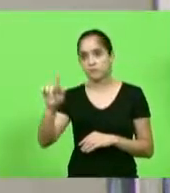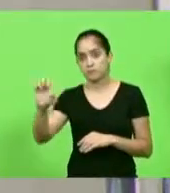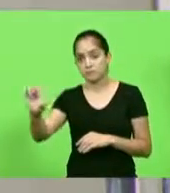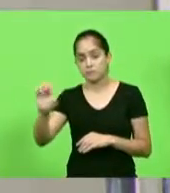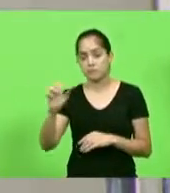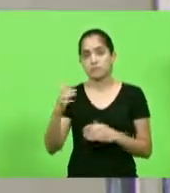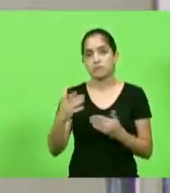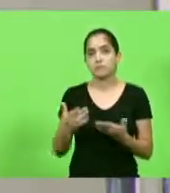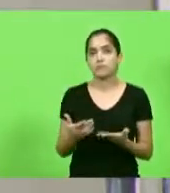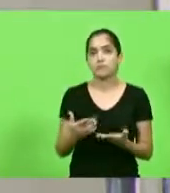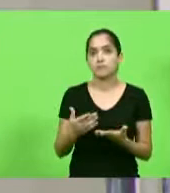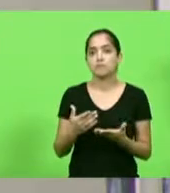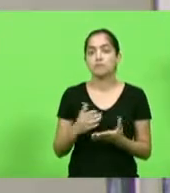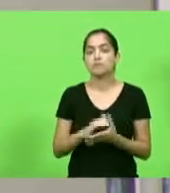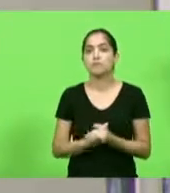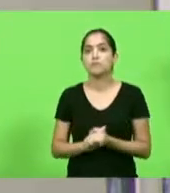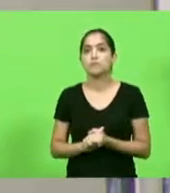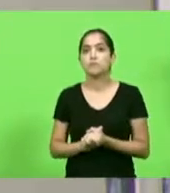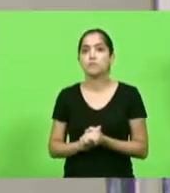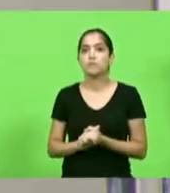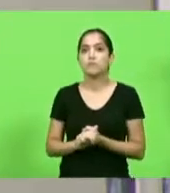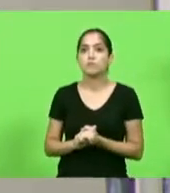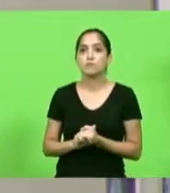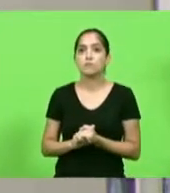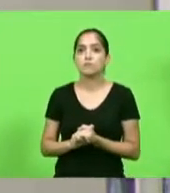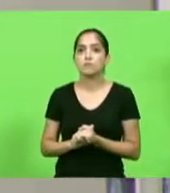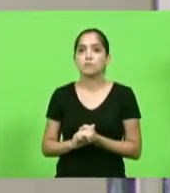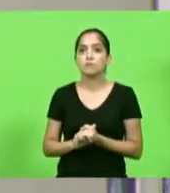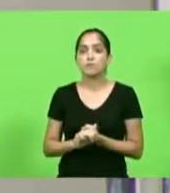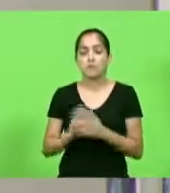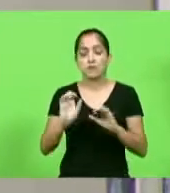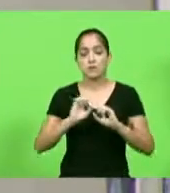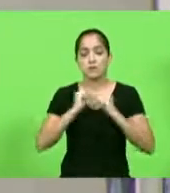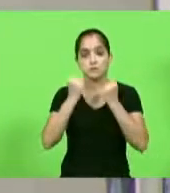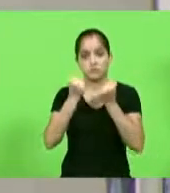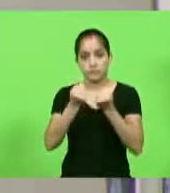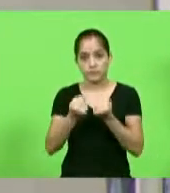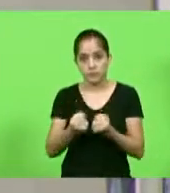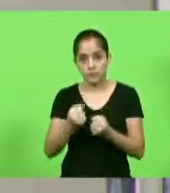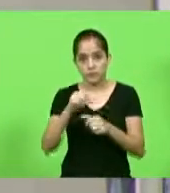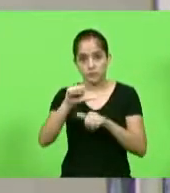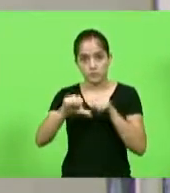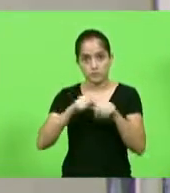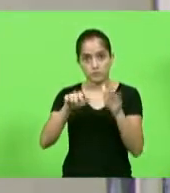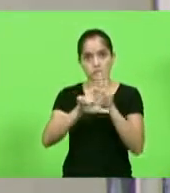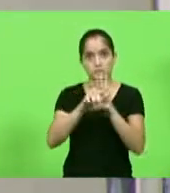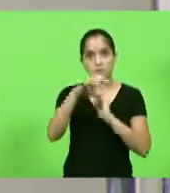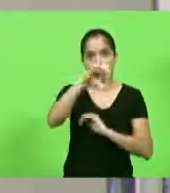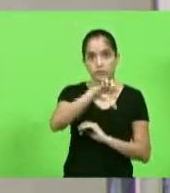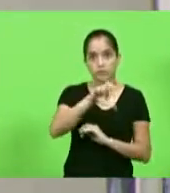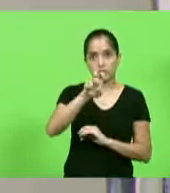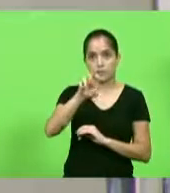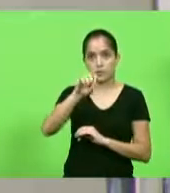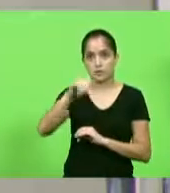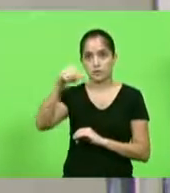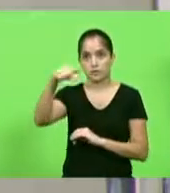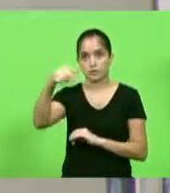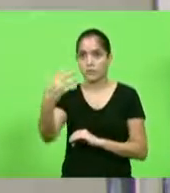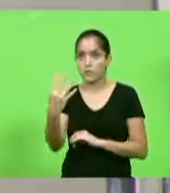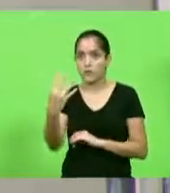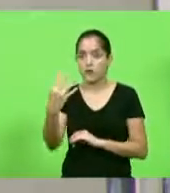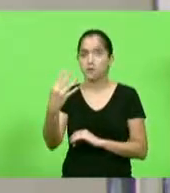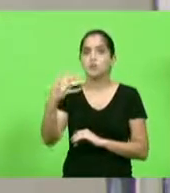que não meçam esforços em alterar a Lei 9.504, de 97,